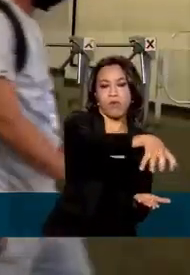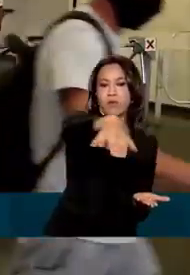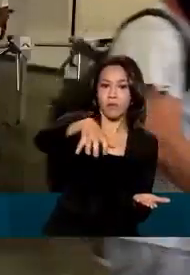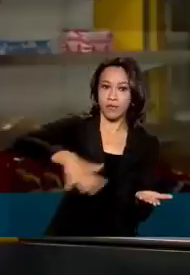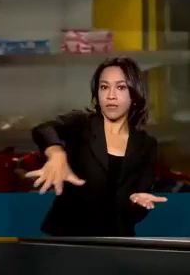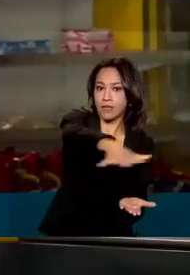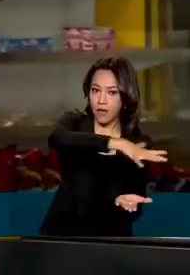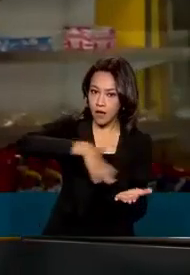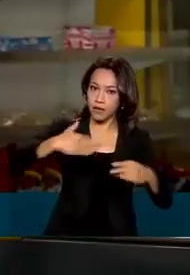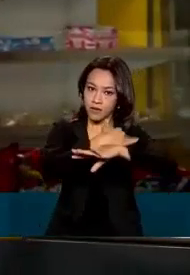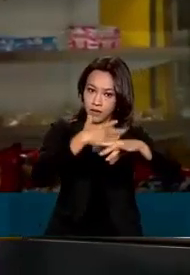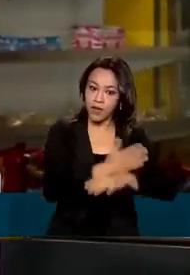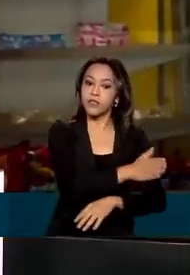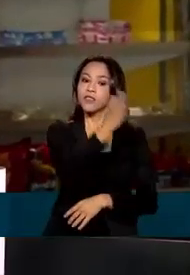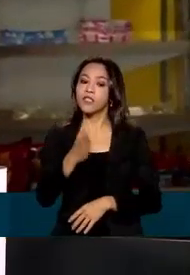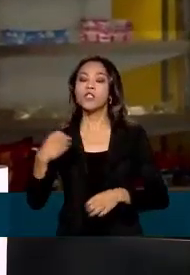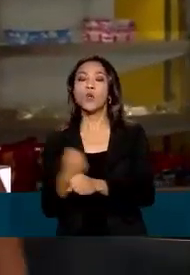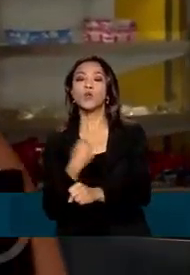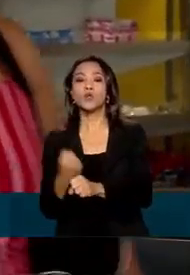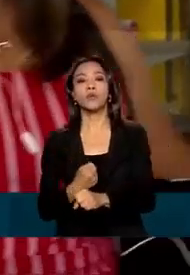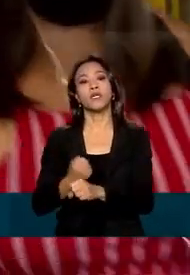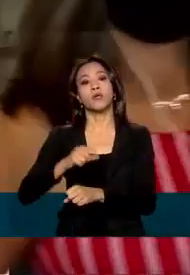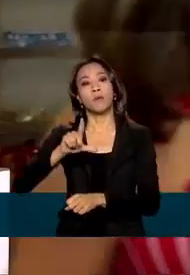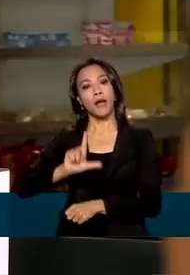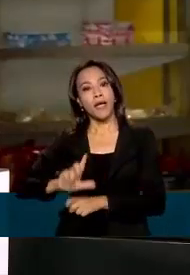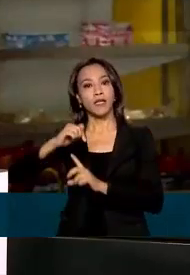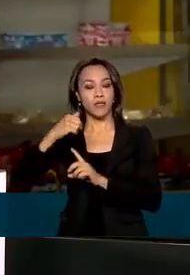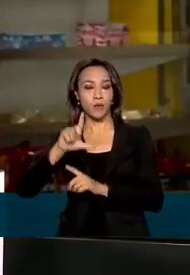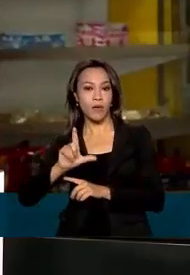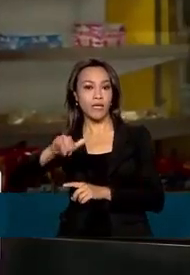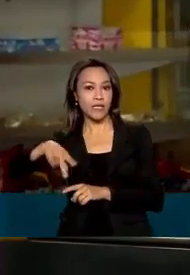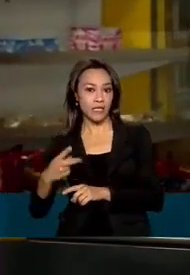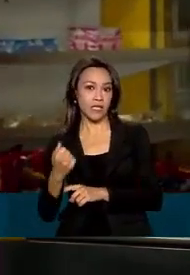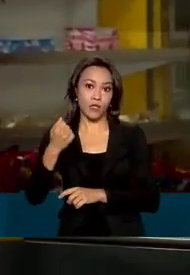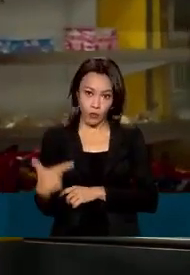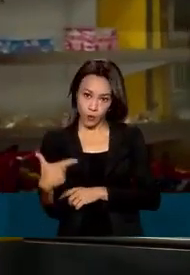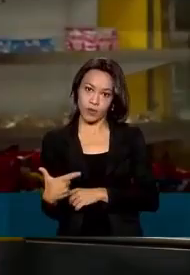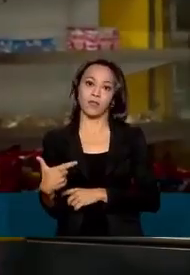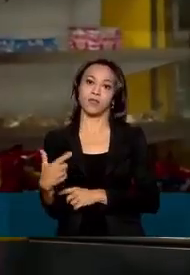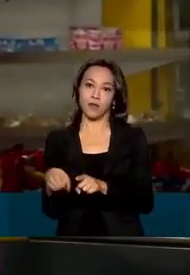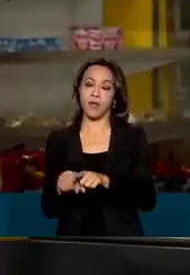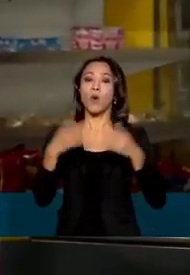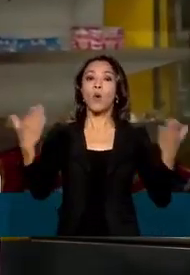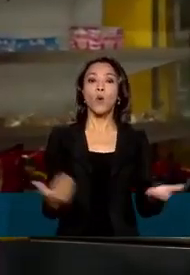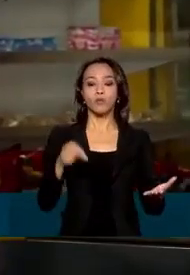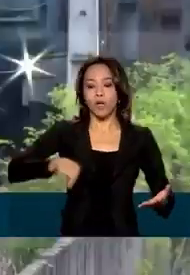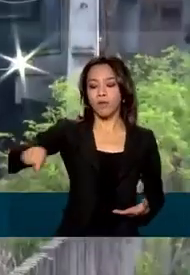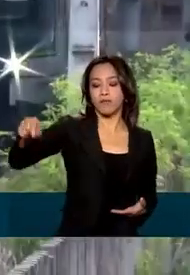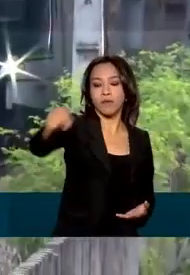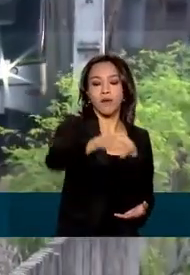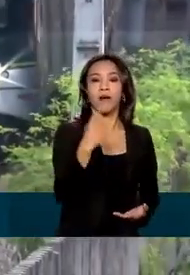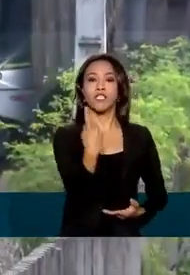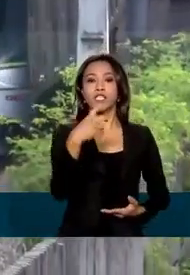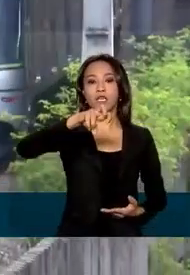metropolitana E ainda construir a linha 2, entre as regiões de Belo Horizonte e Barreiros Hoje o metrô possui 19 estações